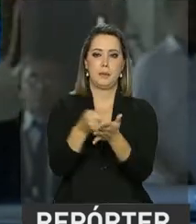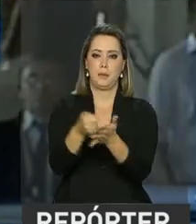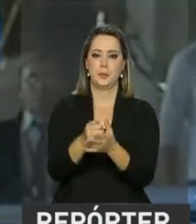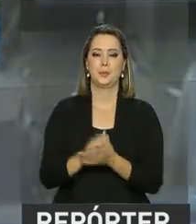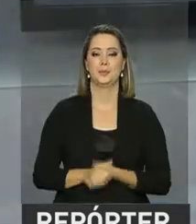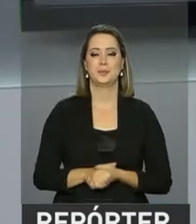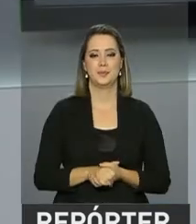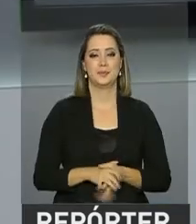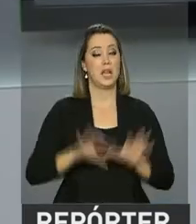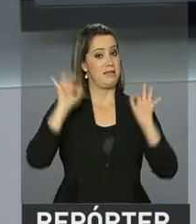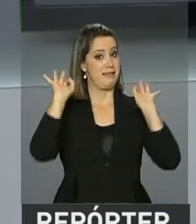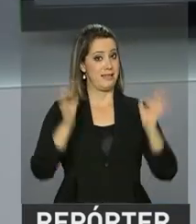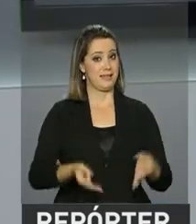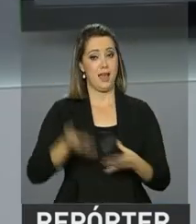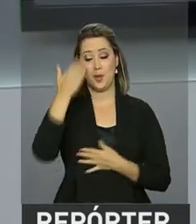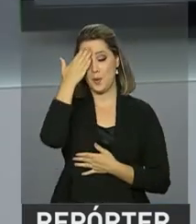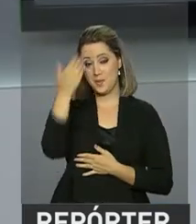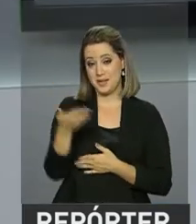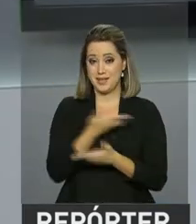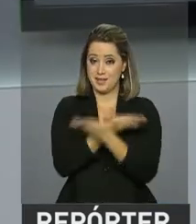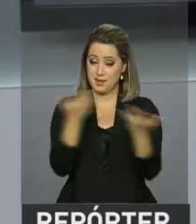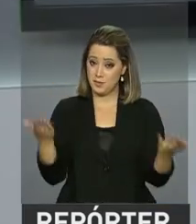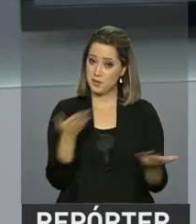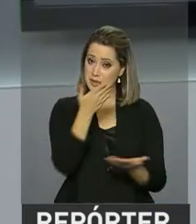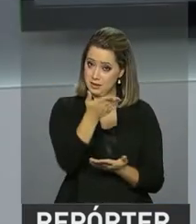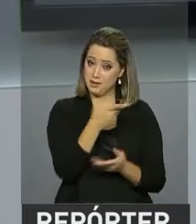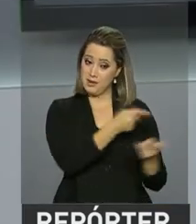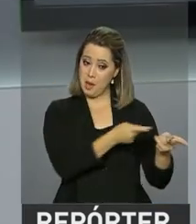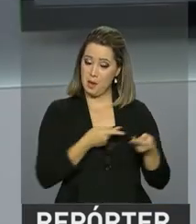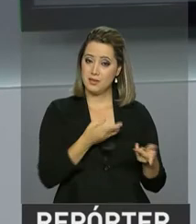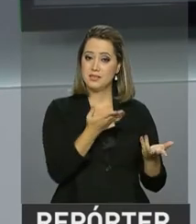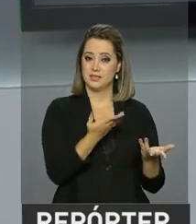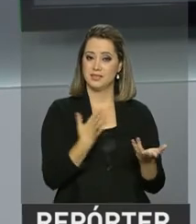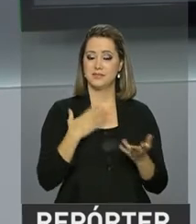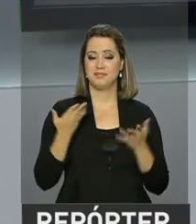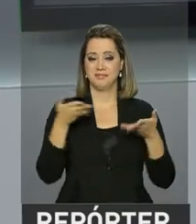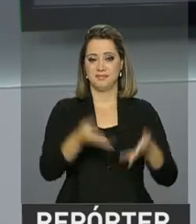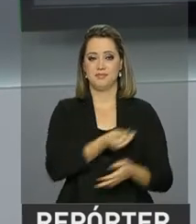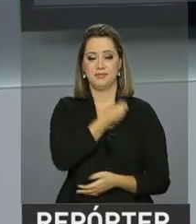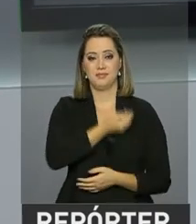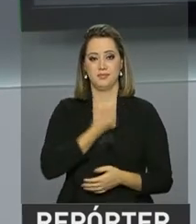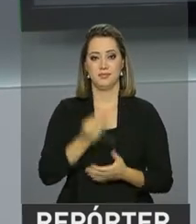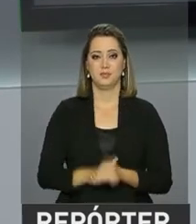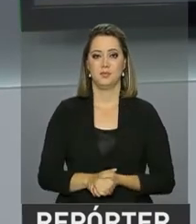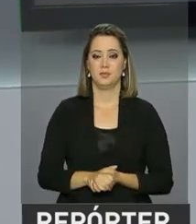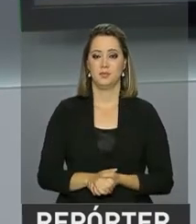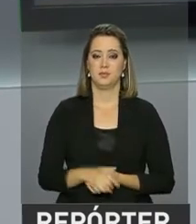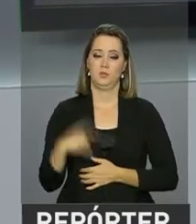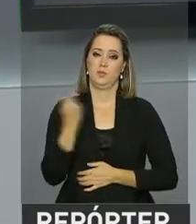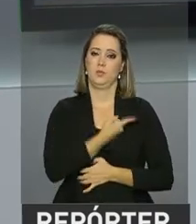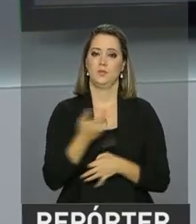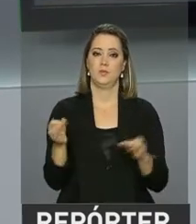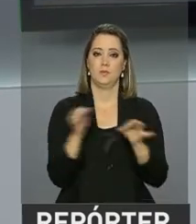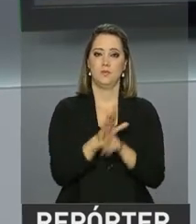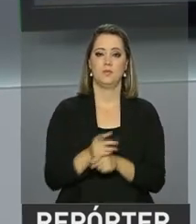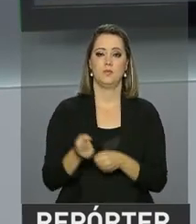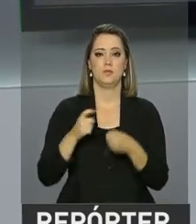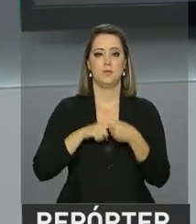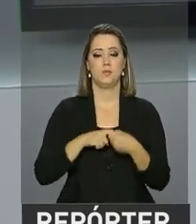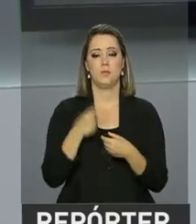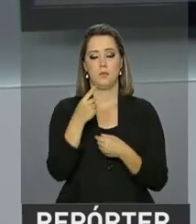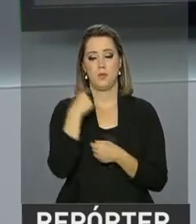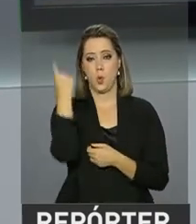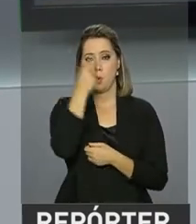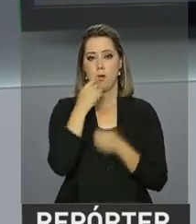estúdio. Tá certo, Beatriz. Obrigado a você e ao Henrique Nascimento pela participação ao vivo aqui com a gente. E nós ficamos por aqui e voltaremos